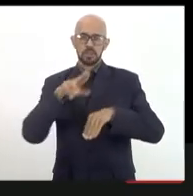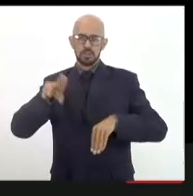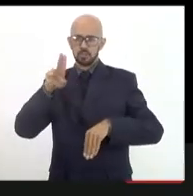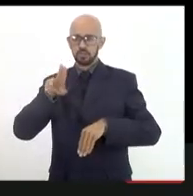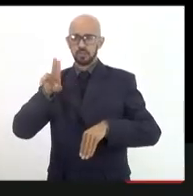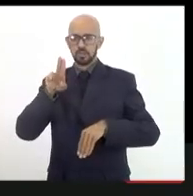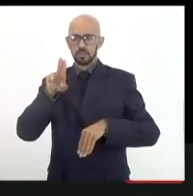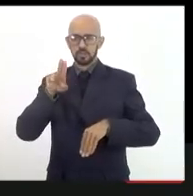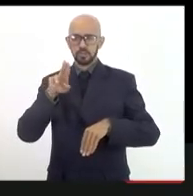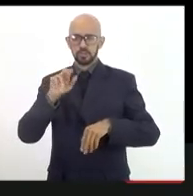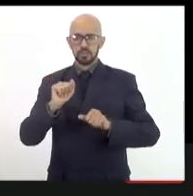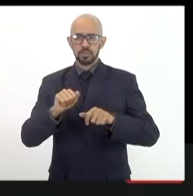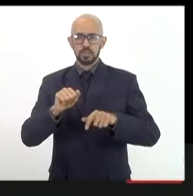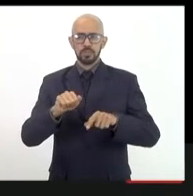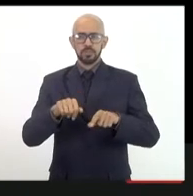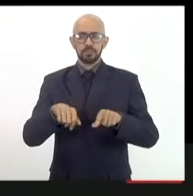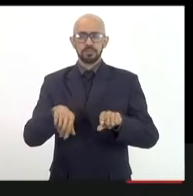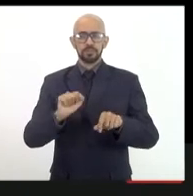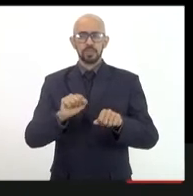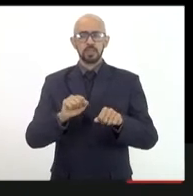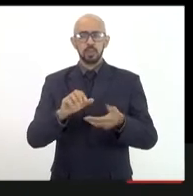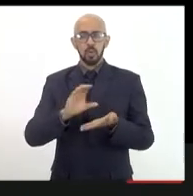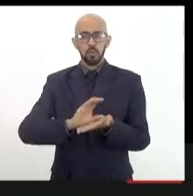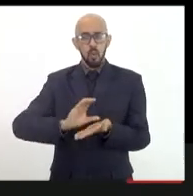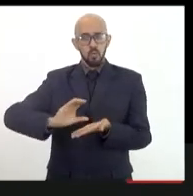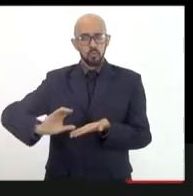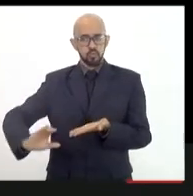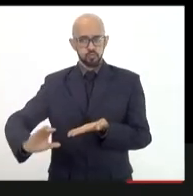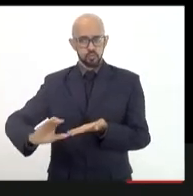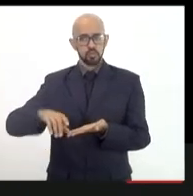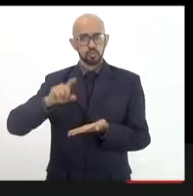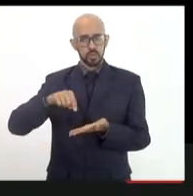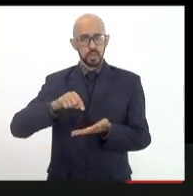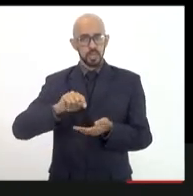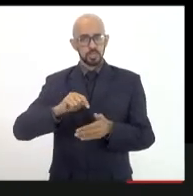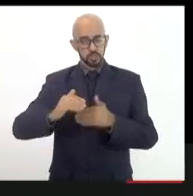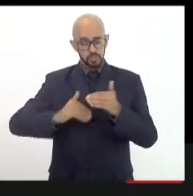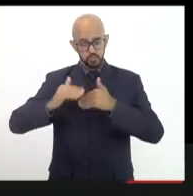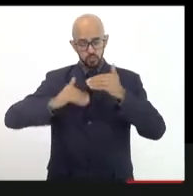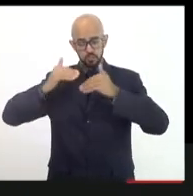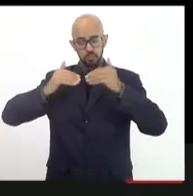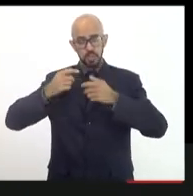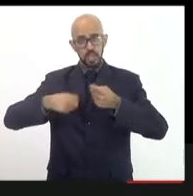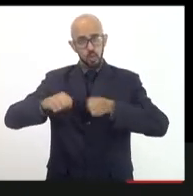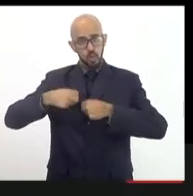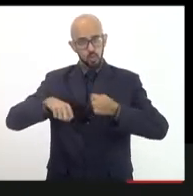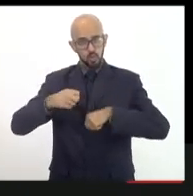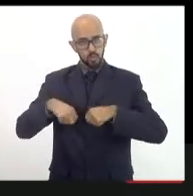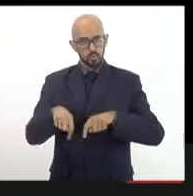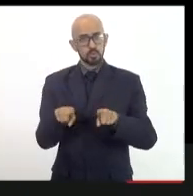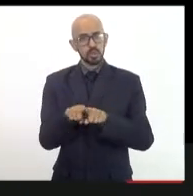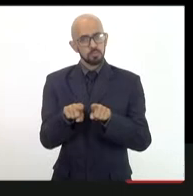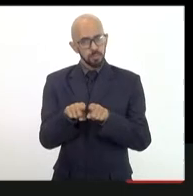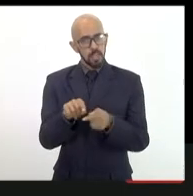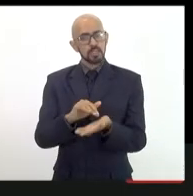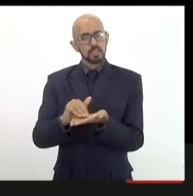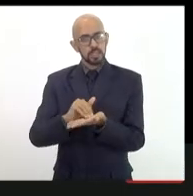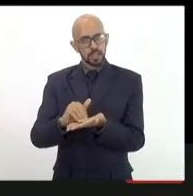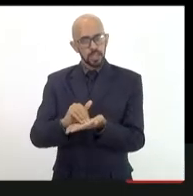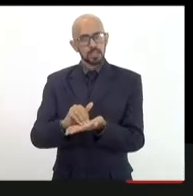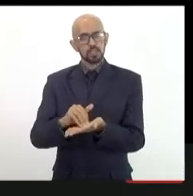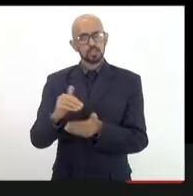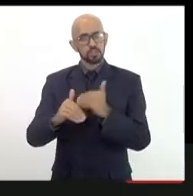o fundo que a lei trata de desenvolvimento econômico, eu acho que a própria Secretaria de Desenvolvimento Econômico,